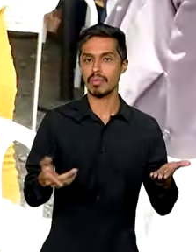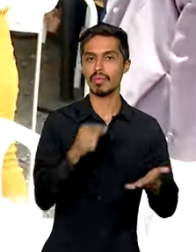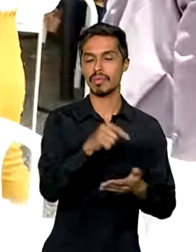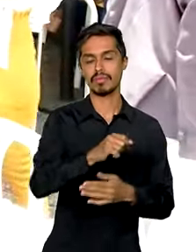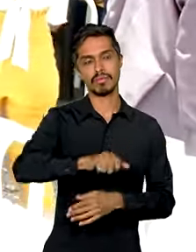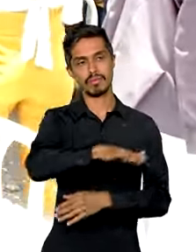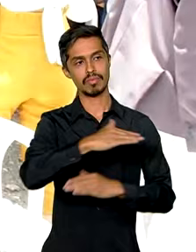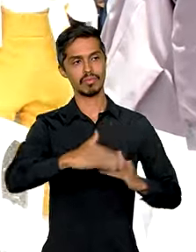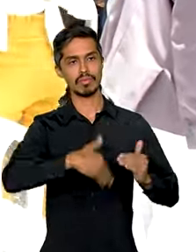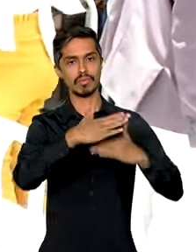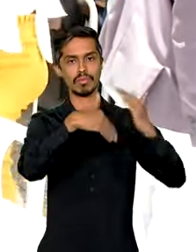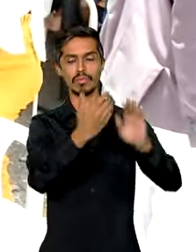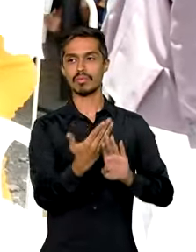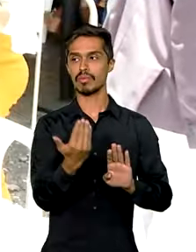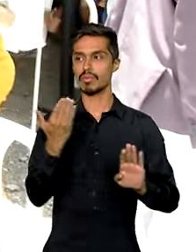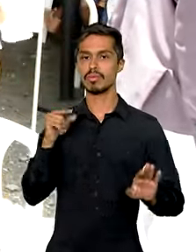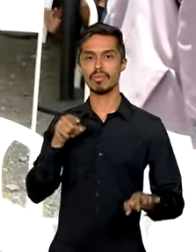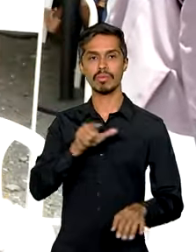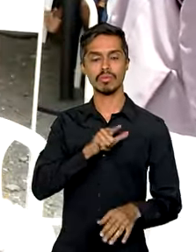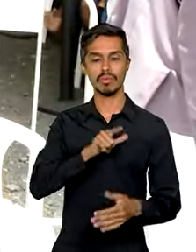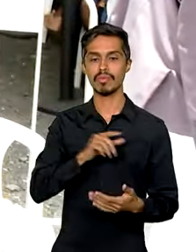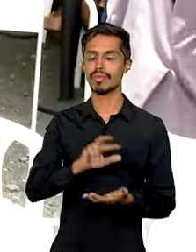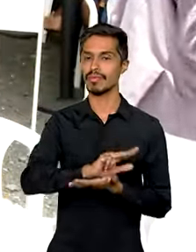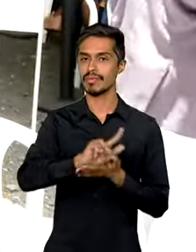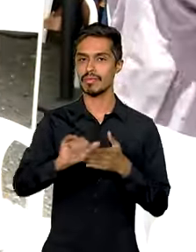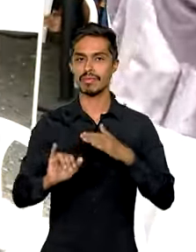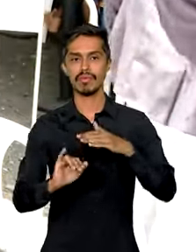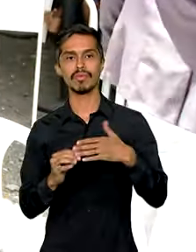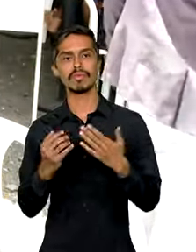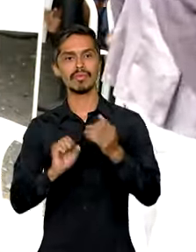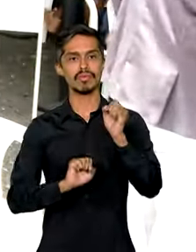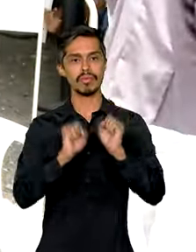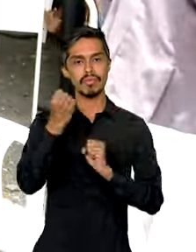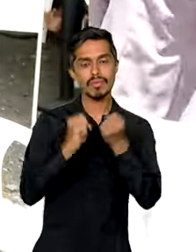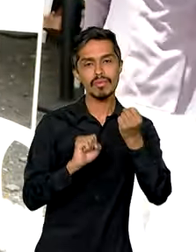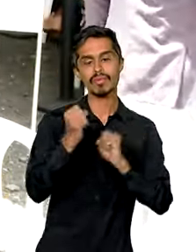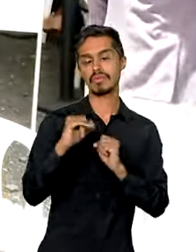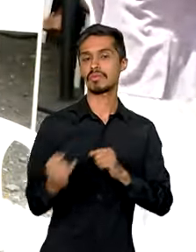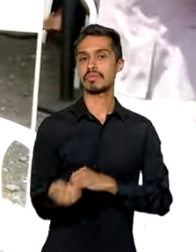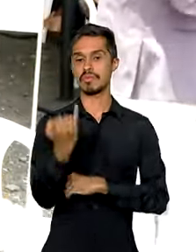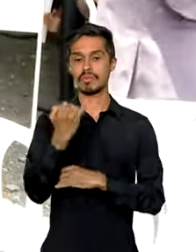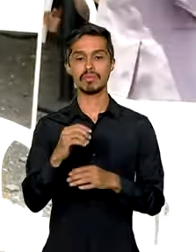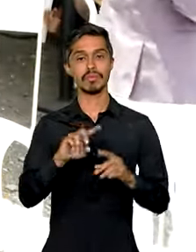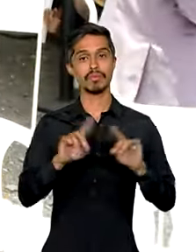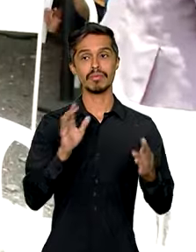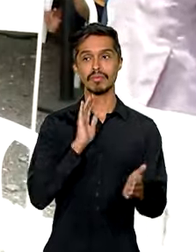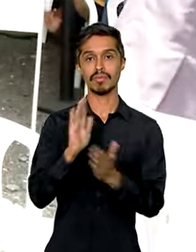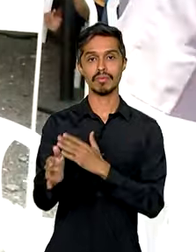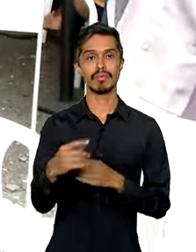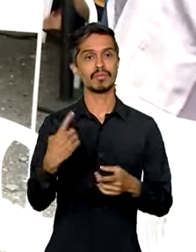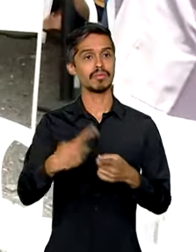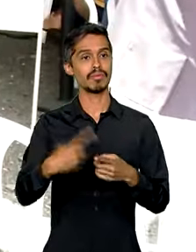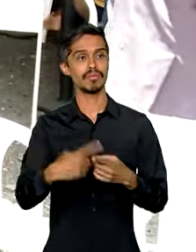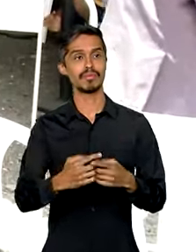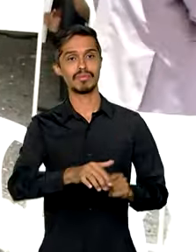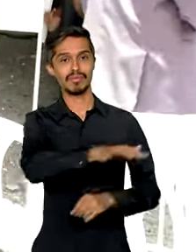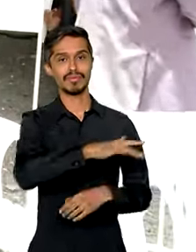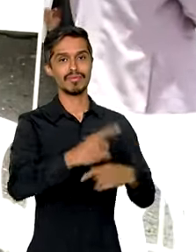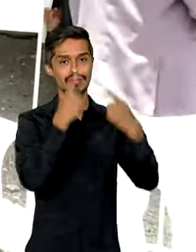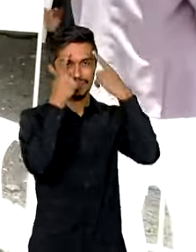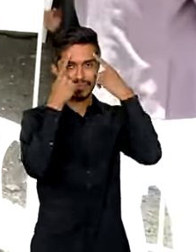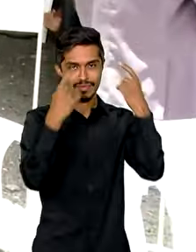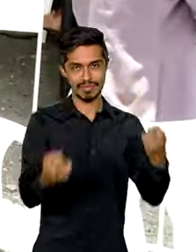passado, o local abrigou diversas indústrias importantes que acabaram indo embora, até mesmo pela questão da